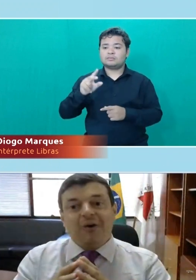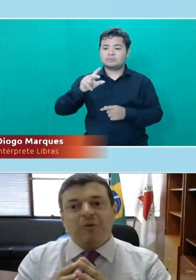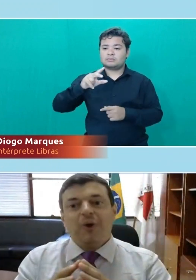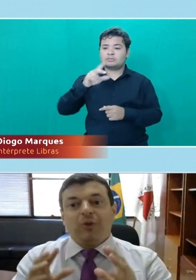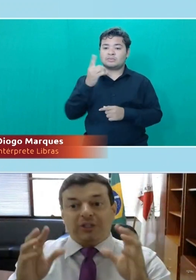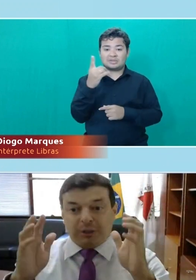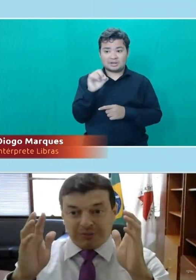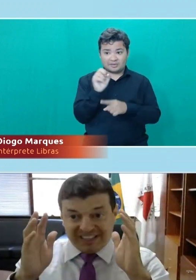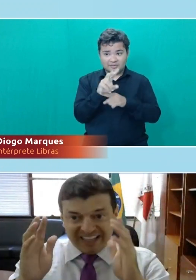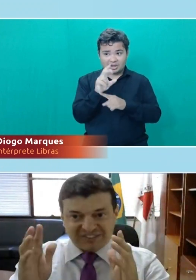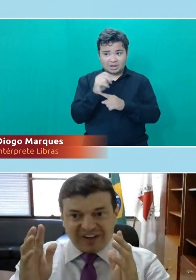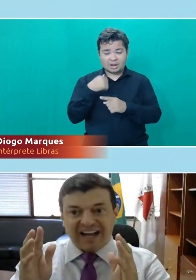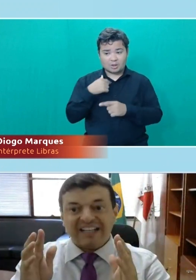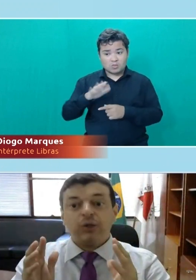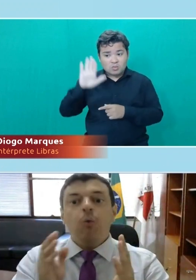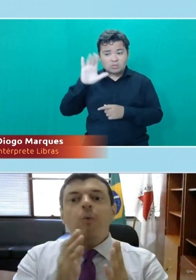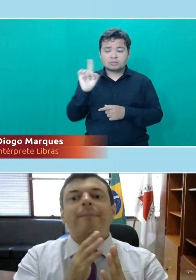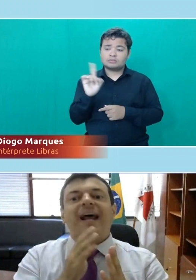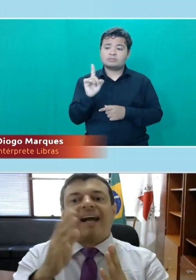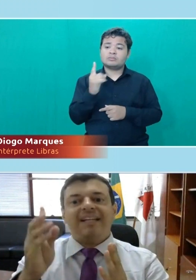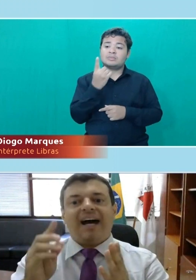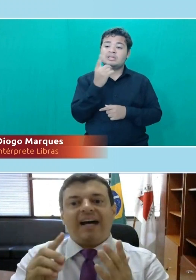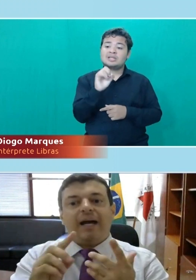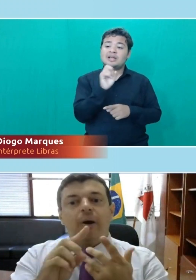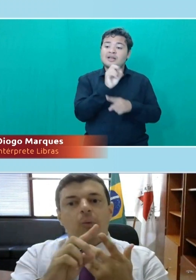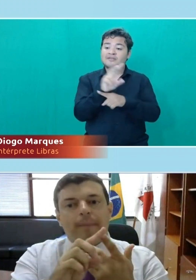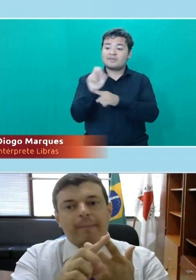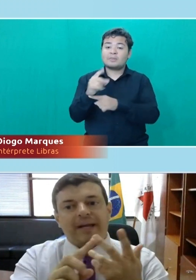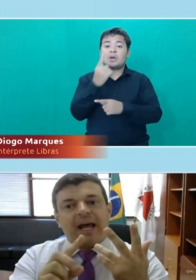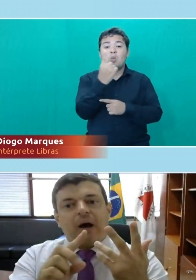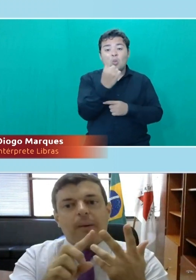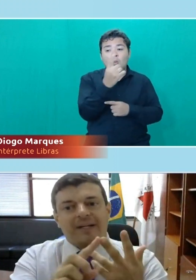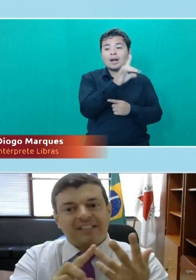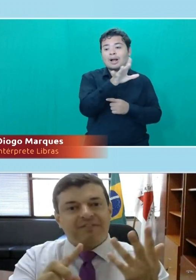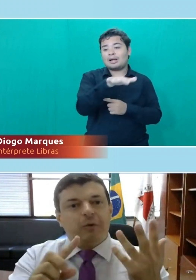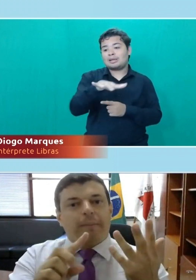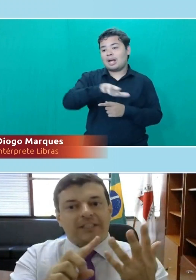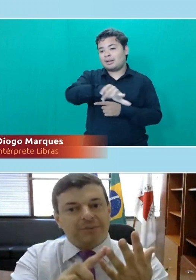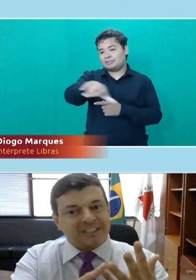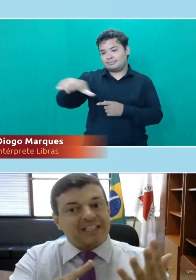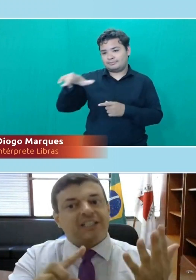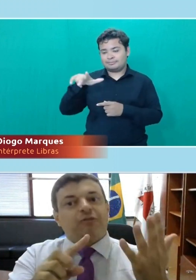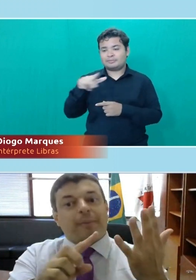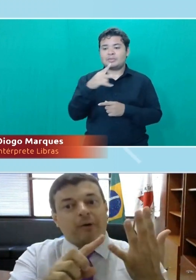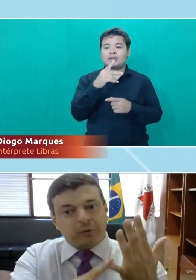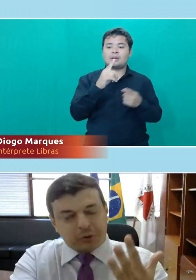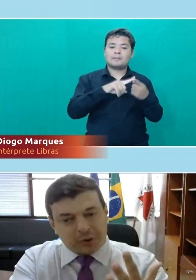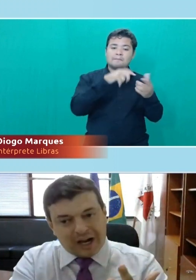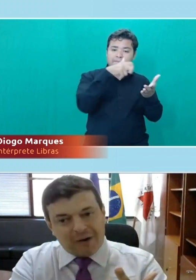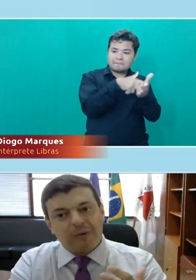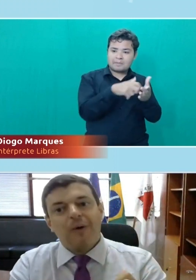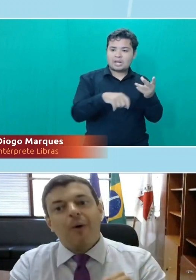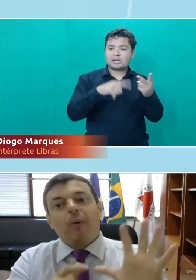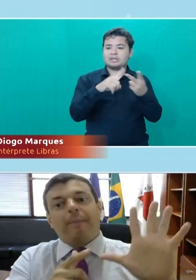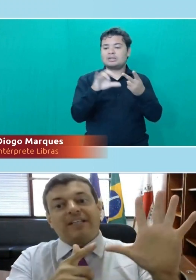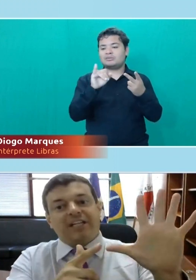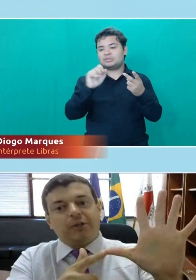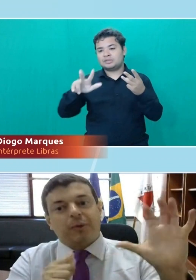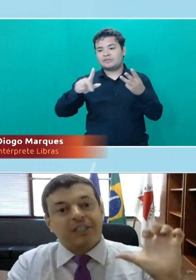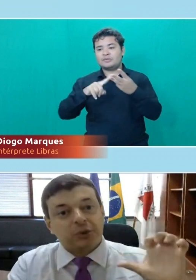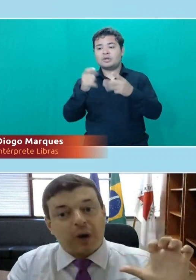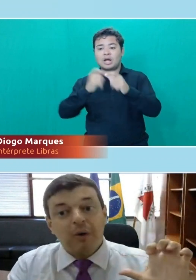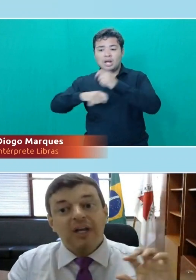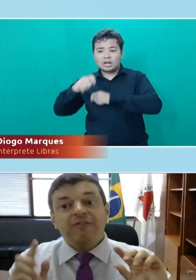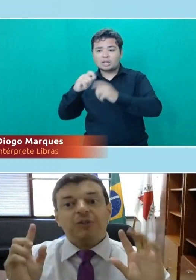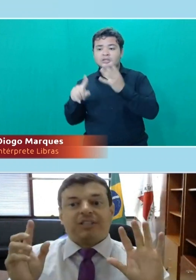10 vagas? Não. Nós tínhamos 10 vagas, uma para cada área. Uma para penal, uma para civil, uma para administrativo, uma para funcional, uma para